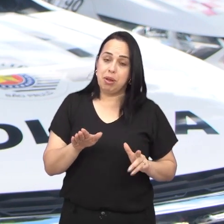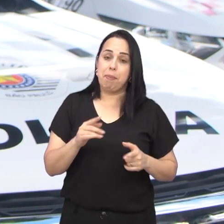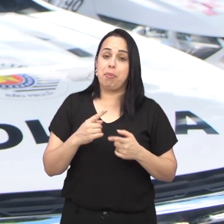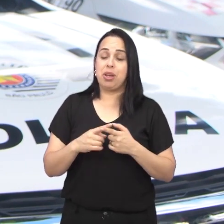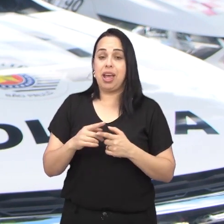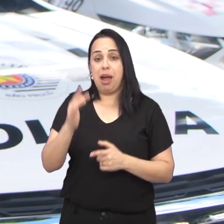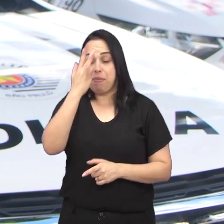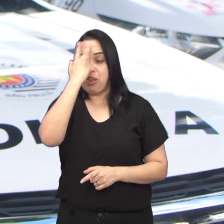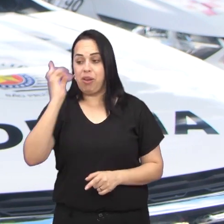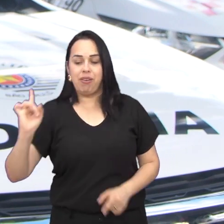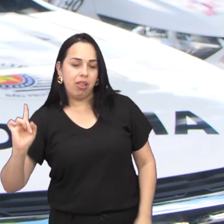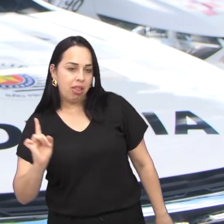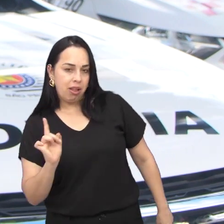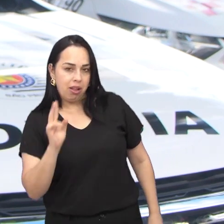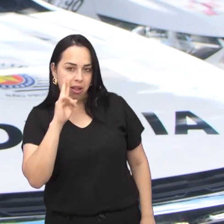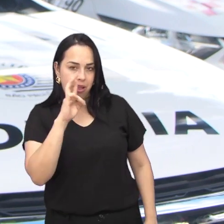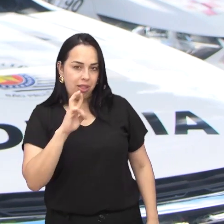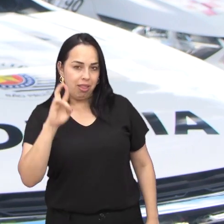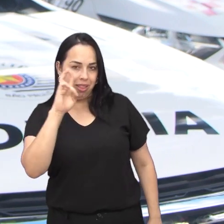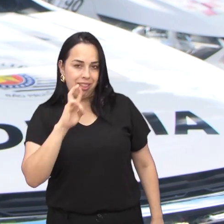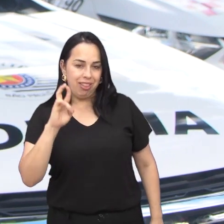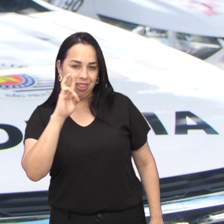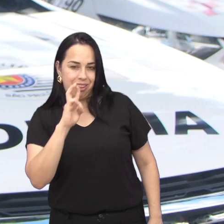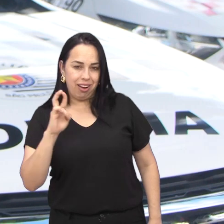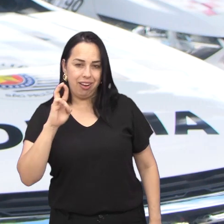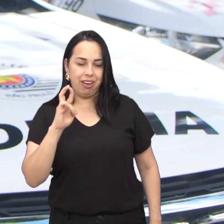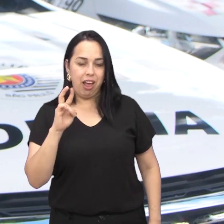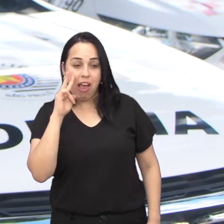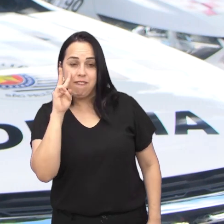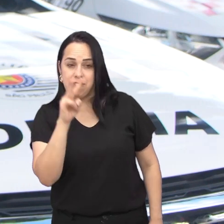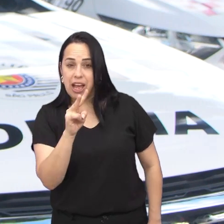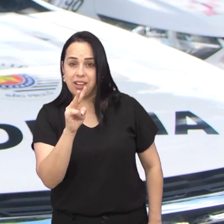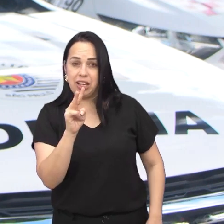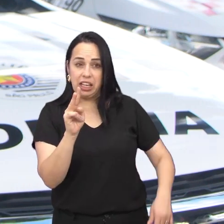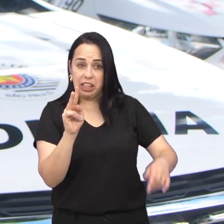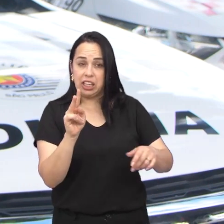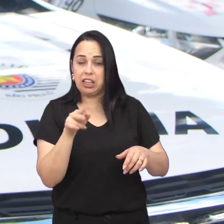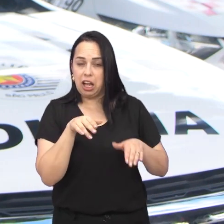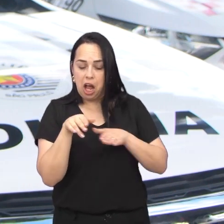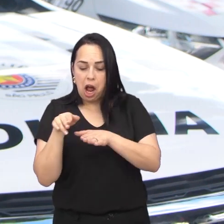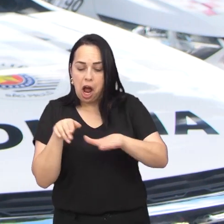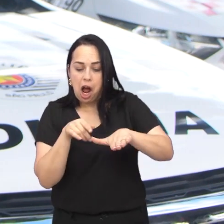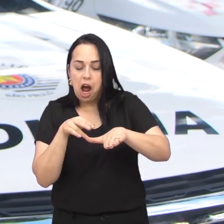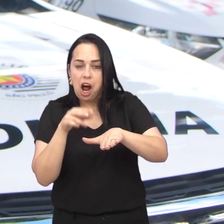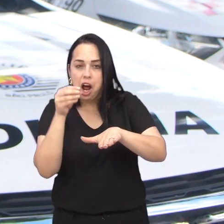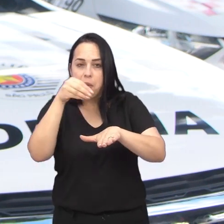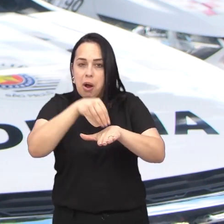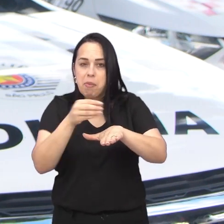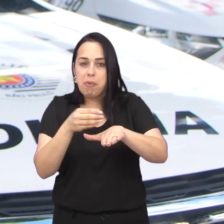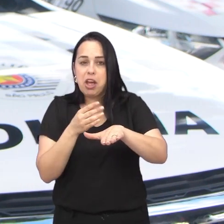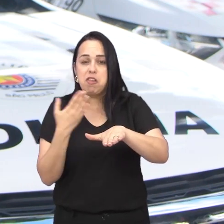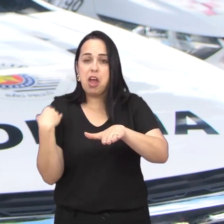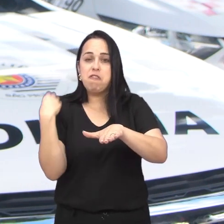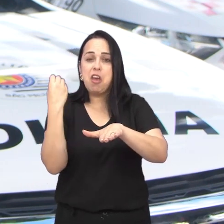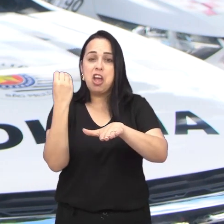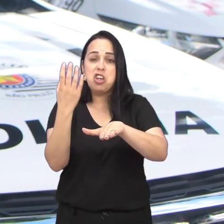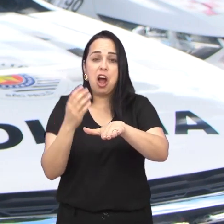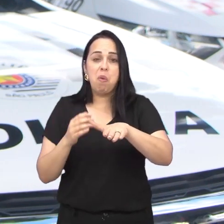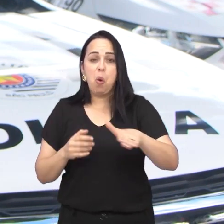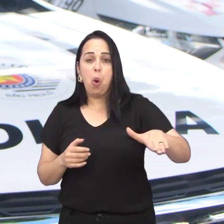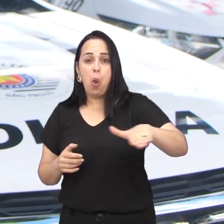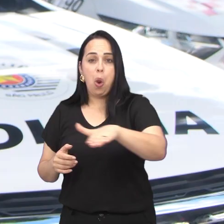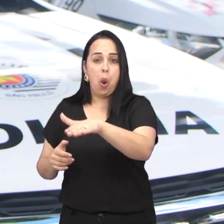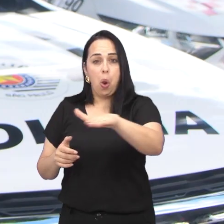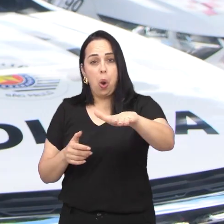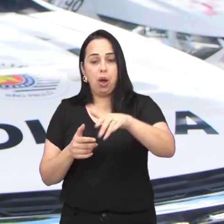provavelmente, vai estar lá também ali na rua, observando você e vendo que você está saindo daquele momento e você vai curtir o final de semana,